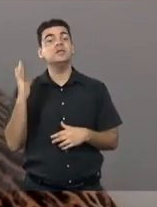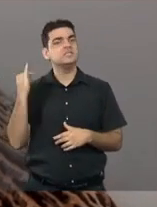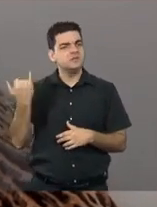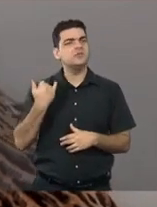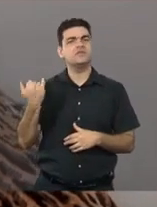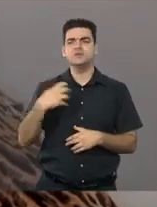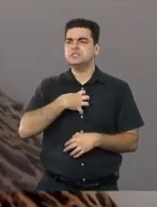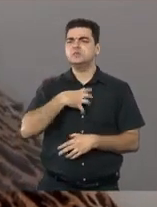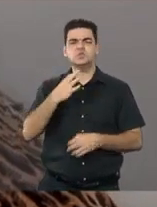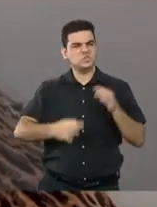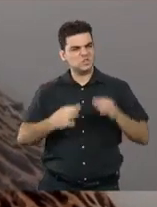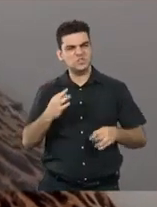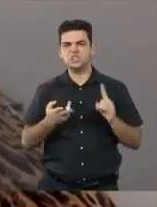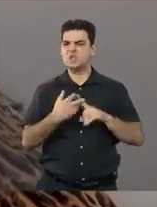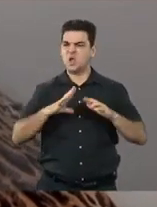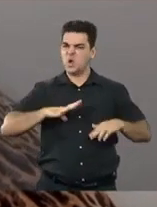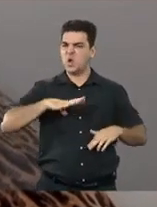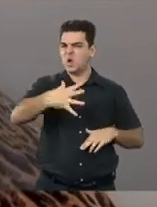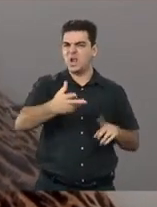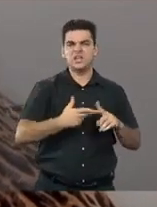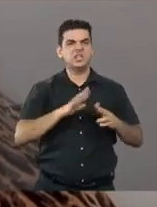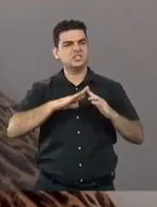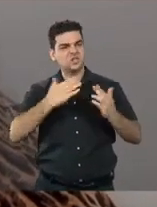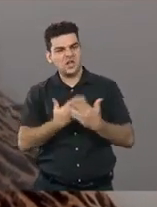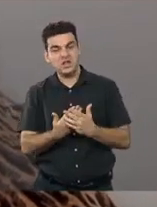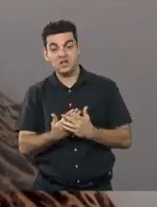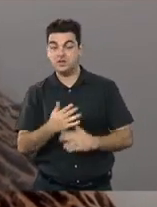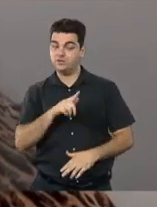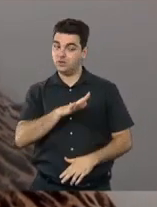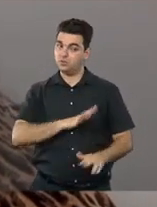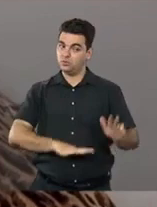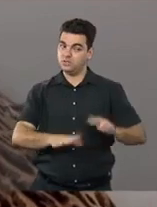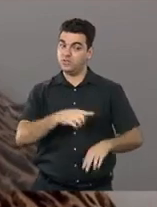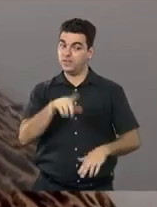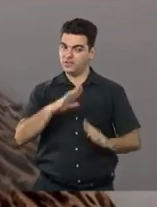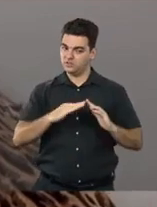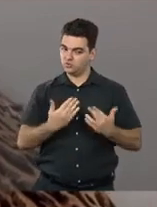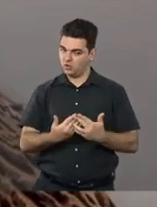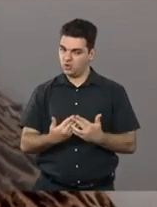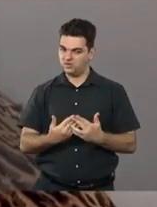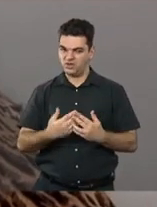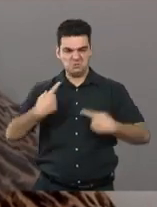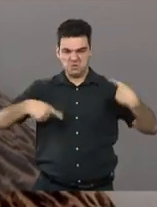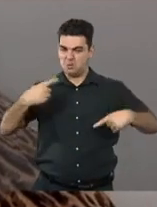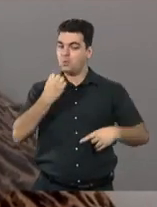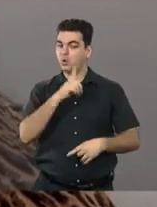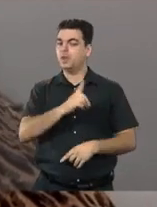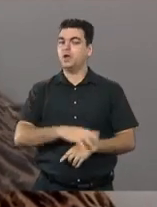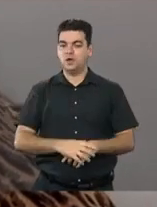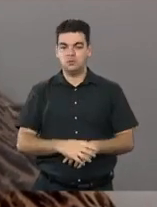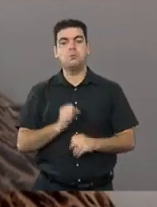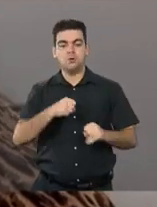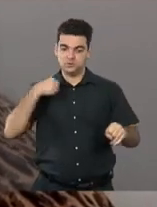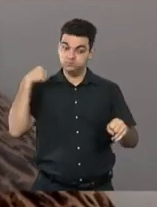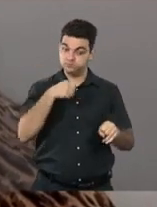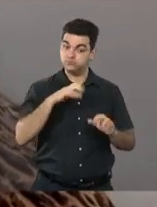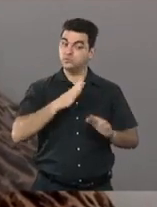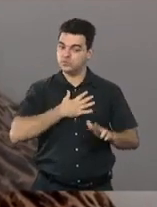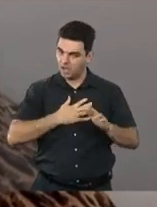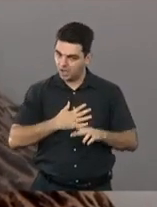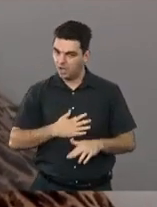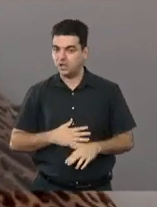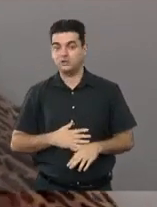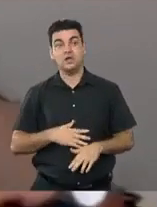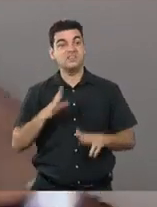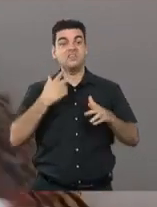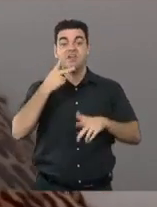justiça, de ir para a escola. Inclusive, ela falava, cuidado, não fica brigando muito, discutindo muito na escola. Sinceridade demais é falta de